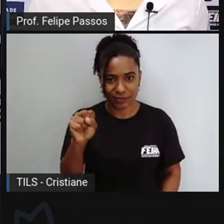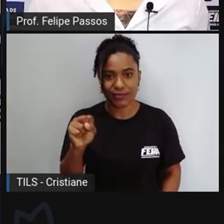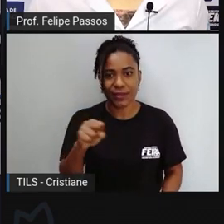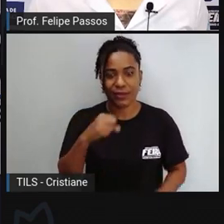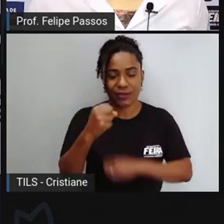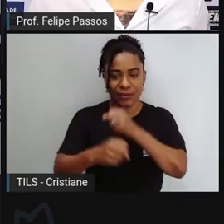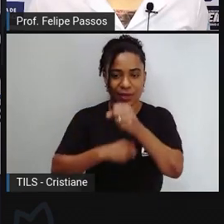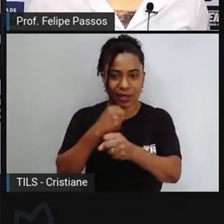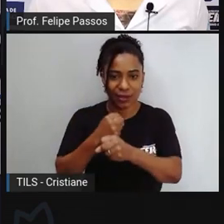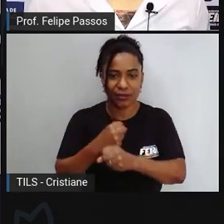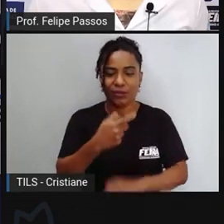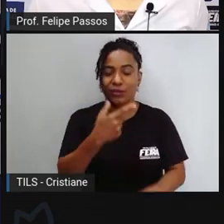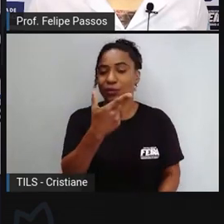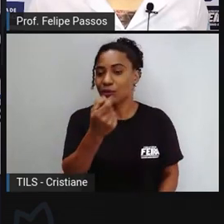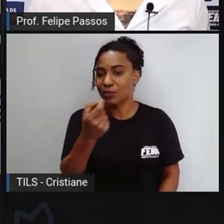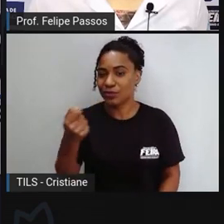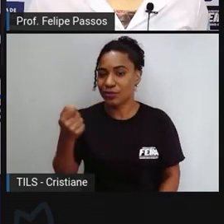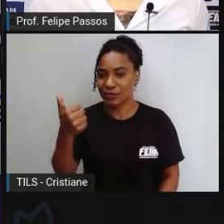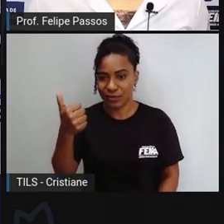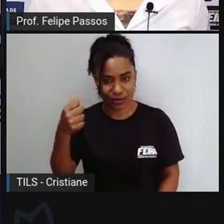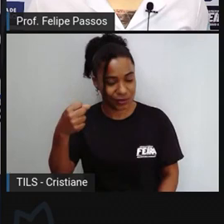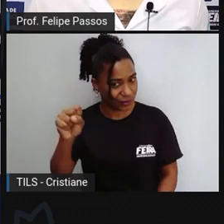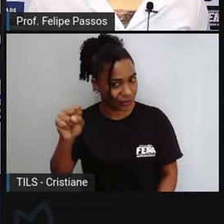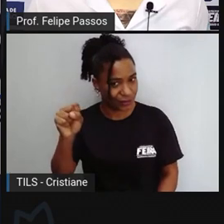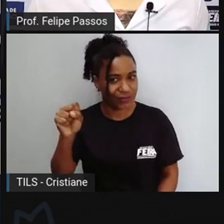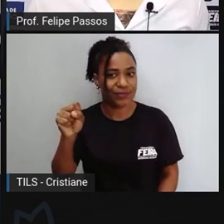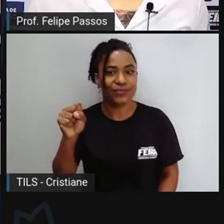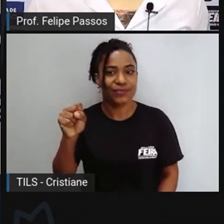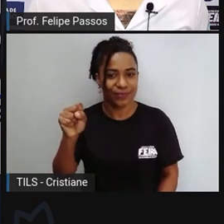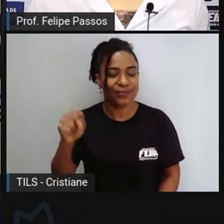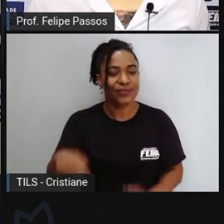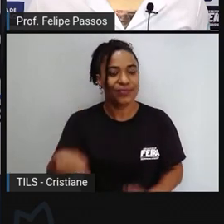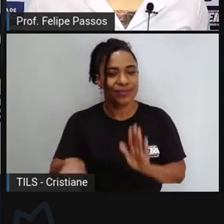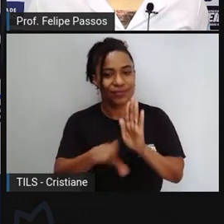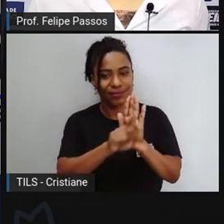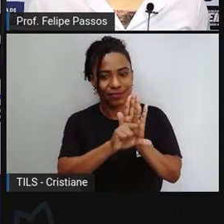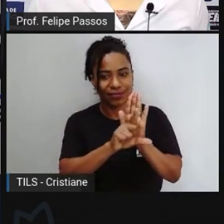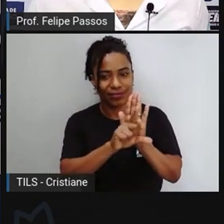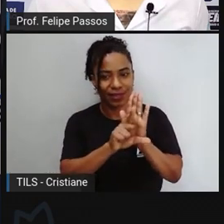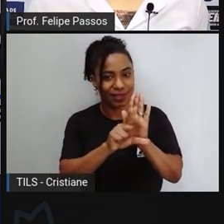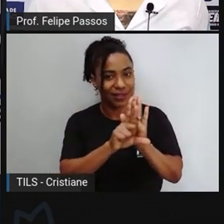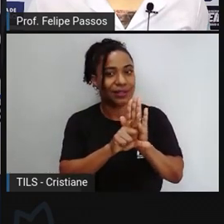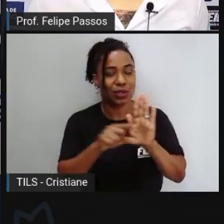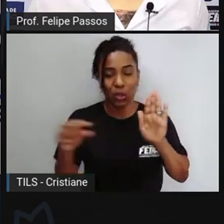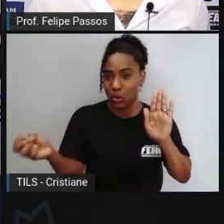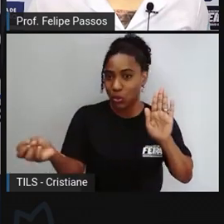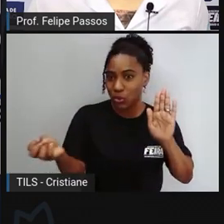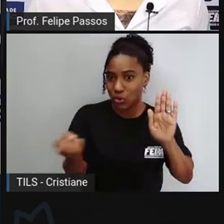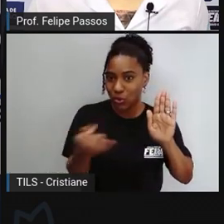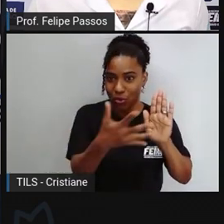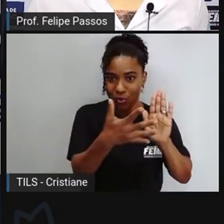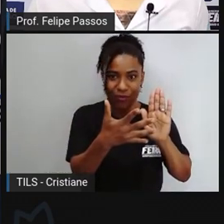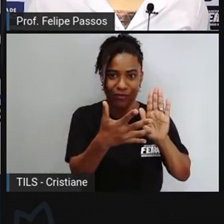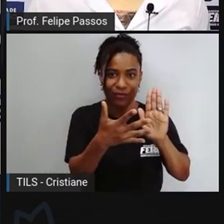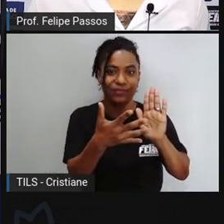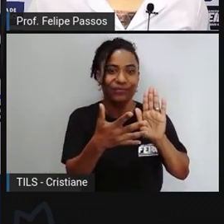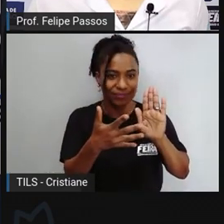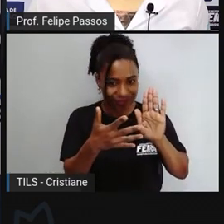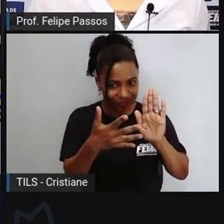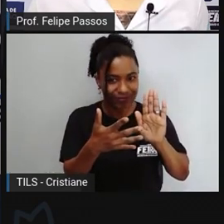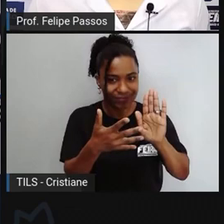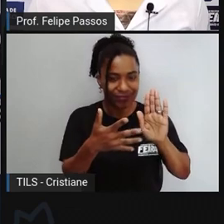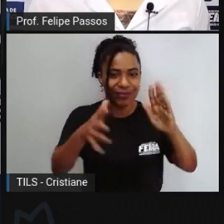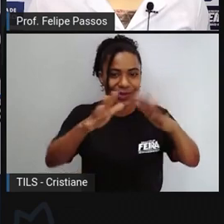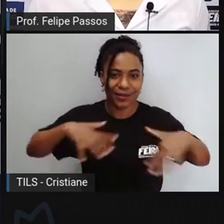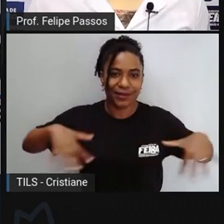2018 é a lei atualizada do meio